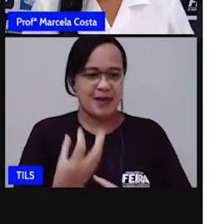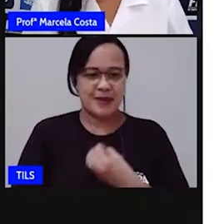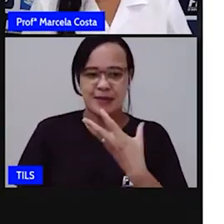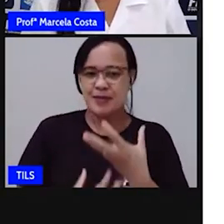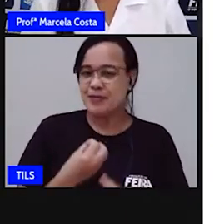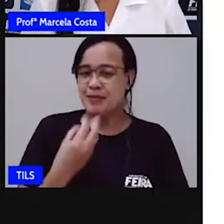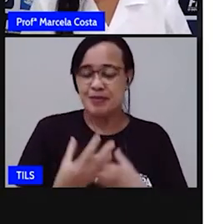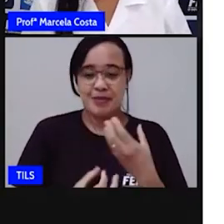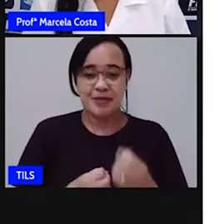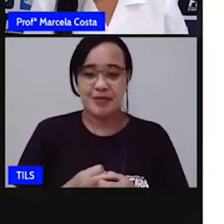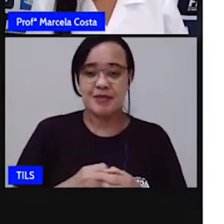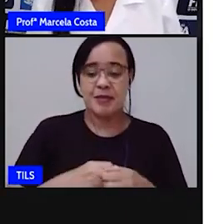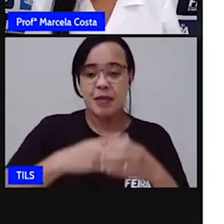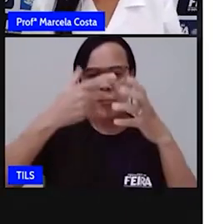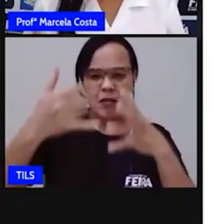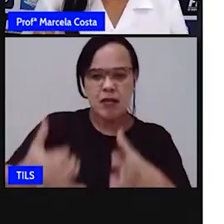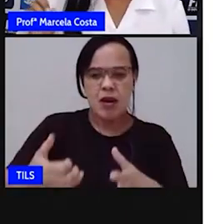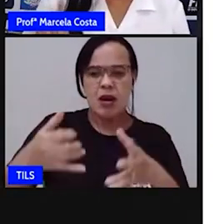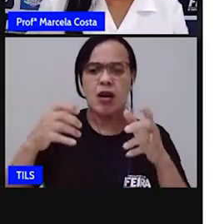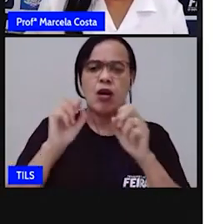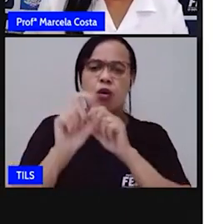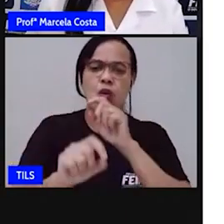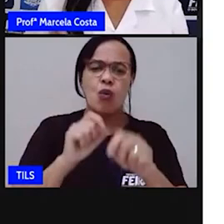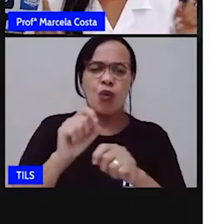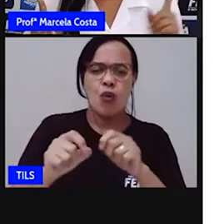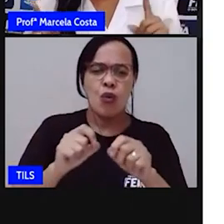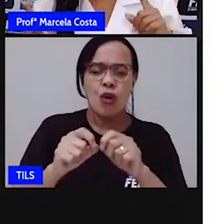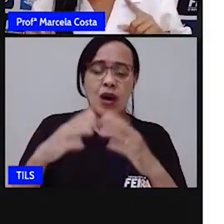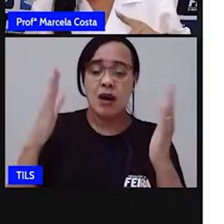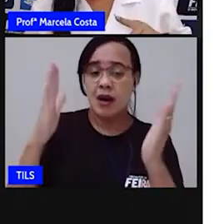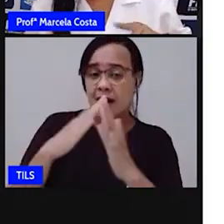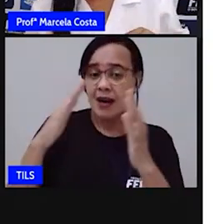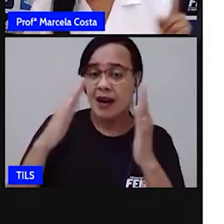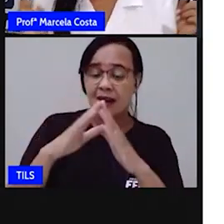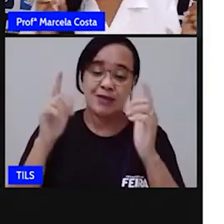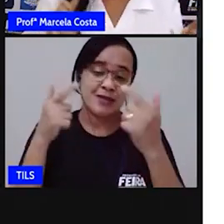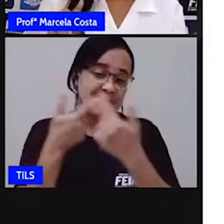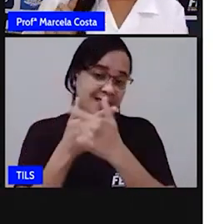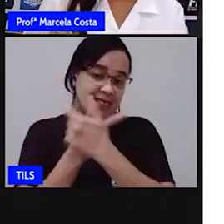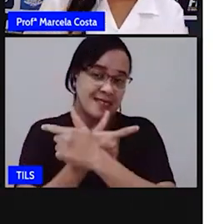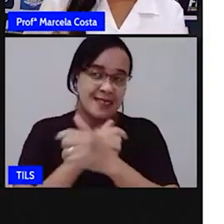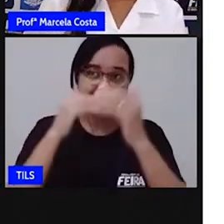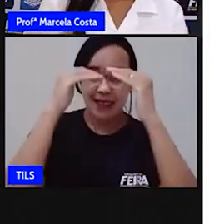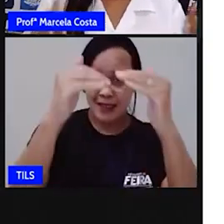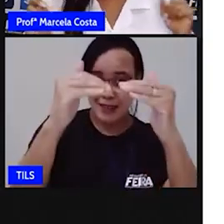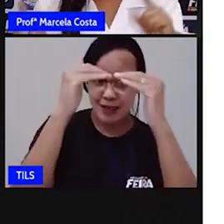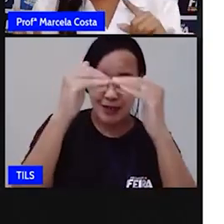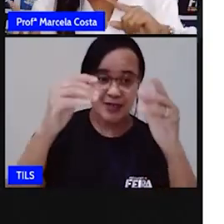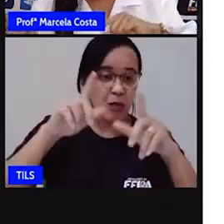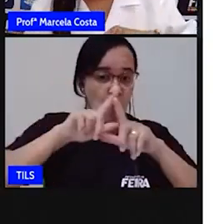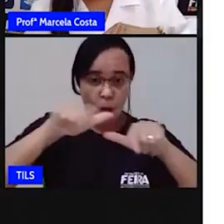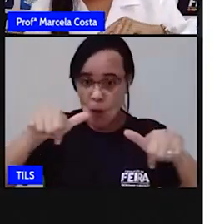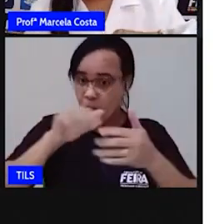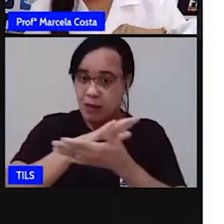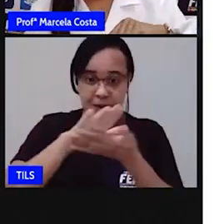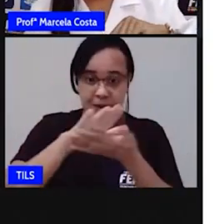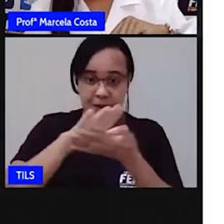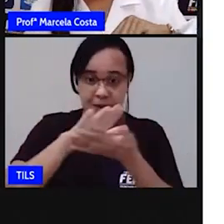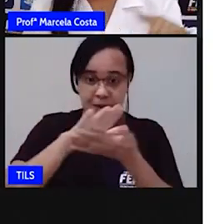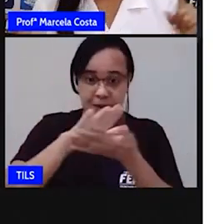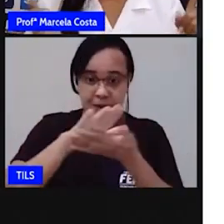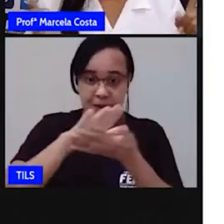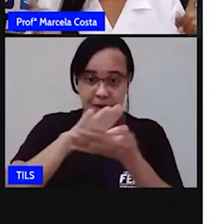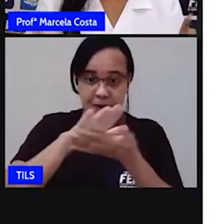Que dizia assim, ó... Era uma casa muito engraçada, não tinha teto, não tinha nada.